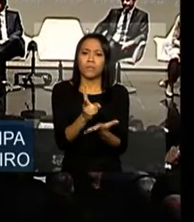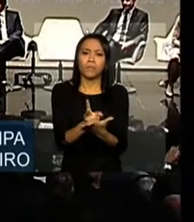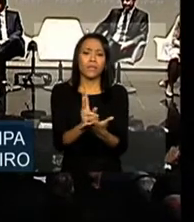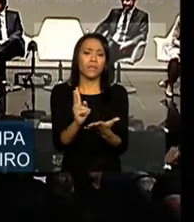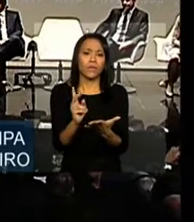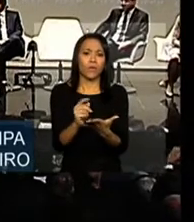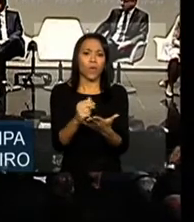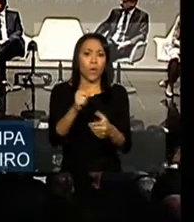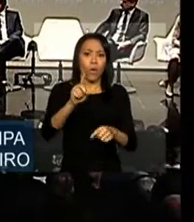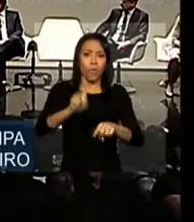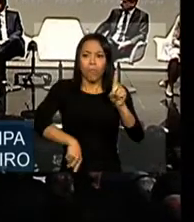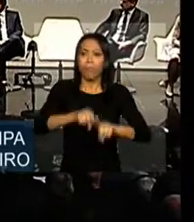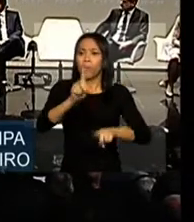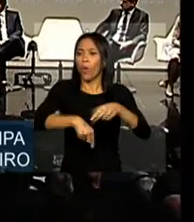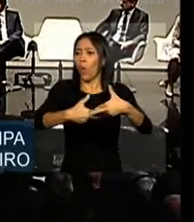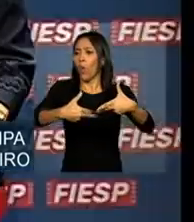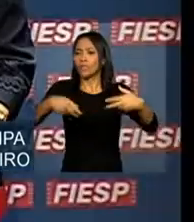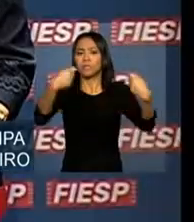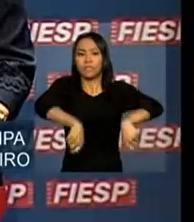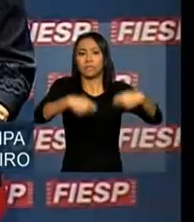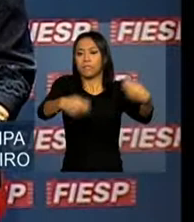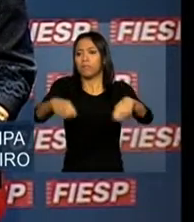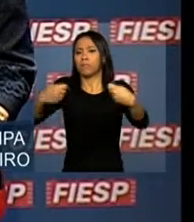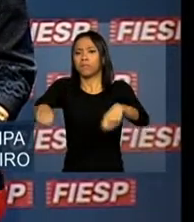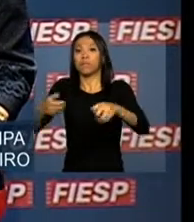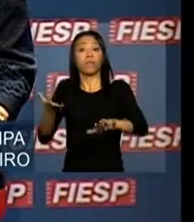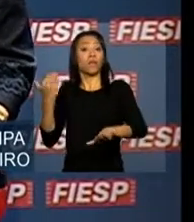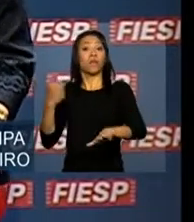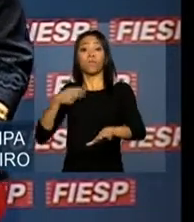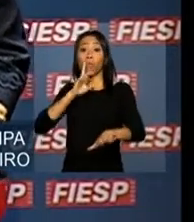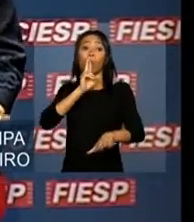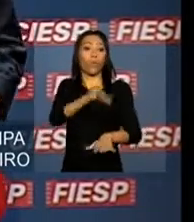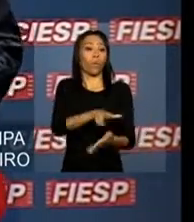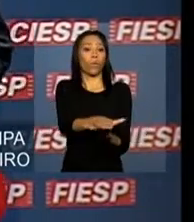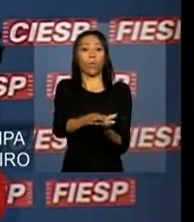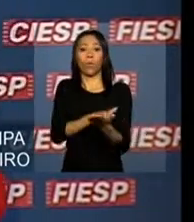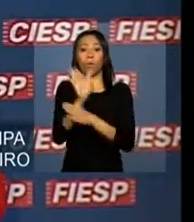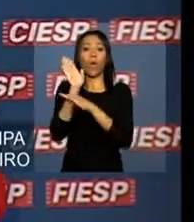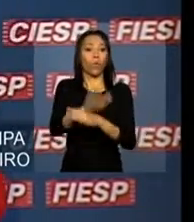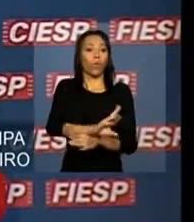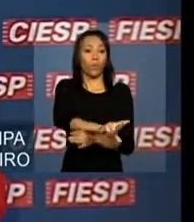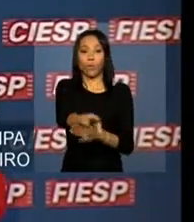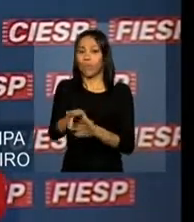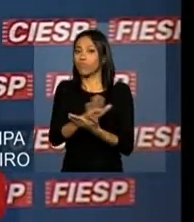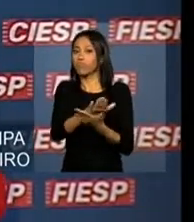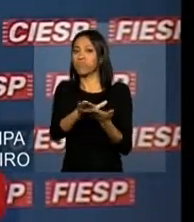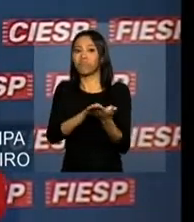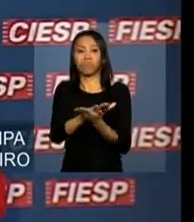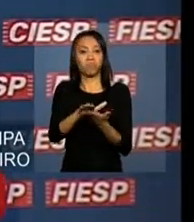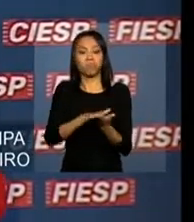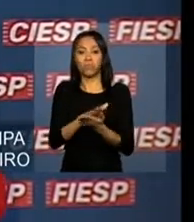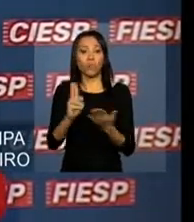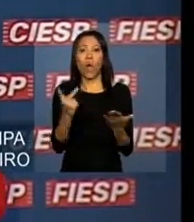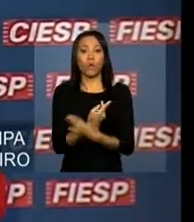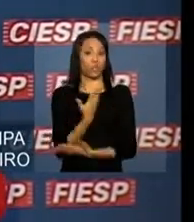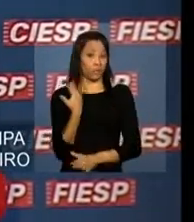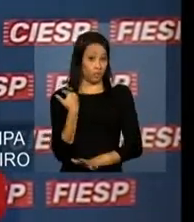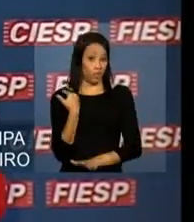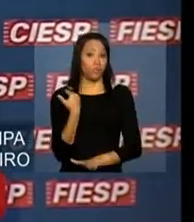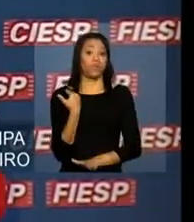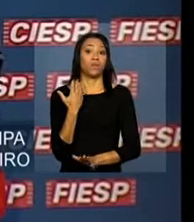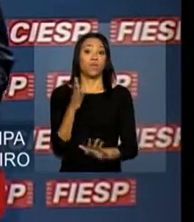necessidades não atendidas no passado. essa demanda e as oportunidades de